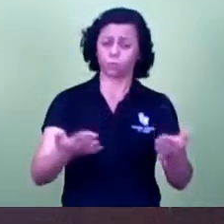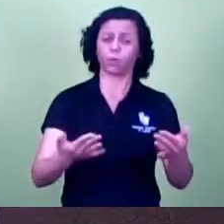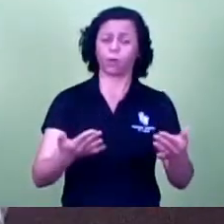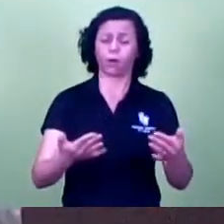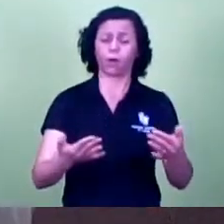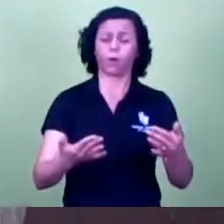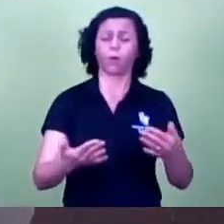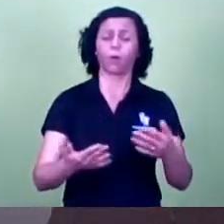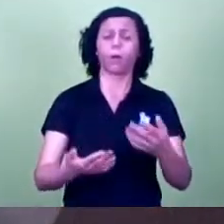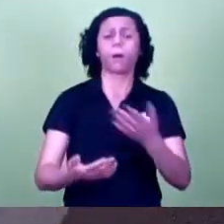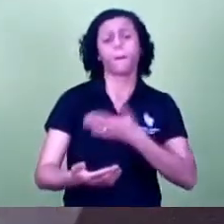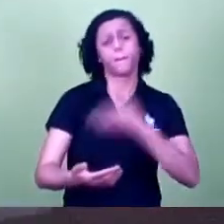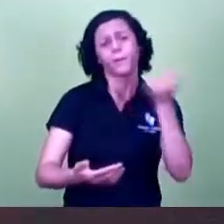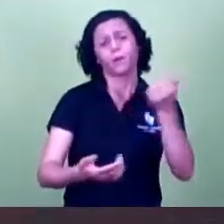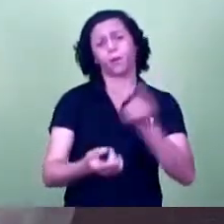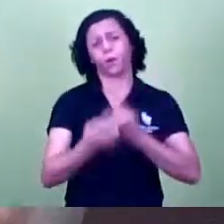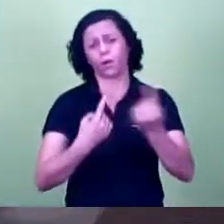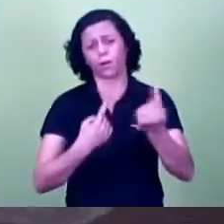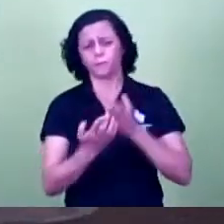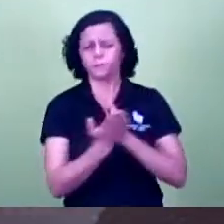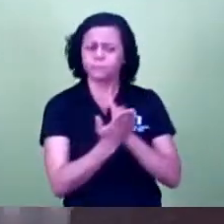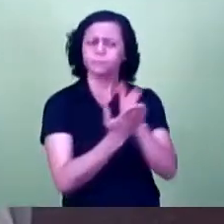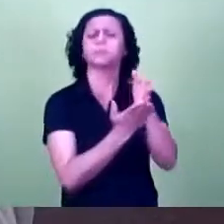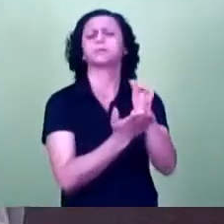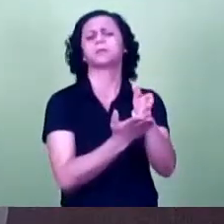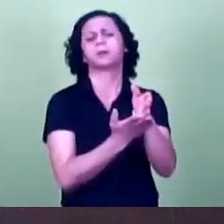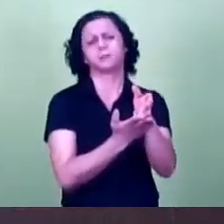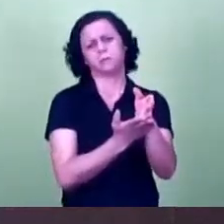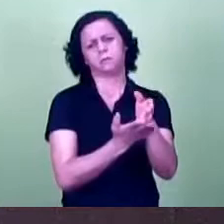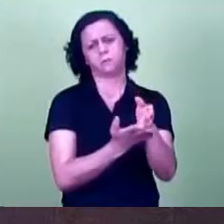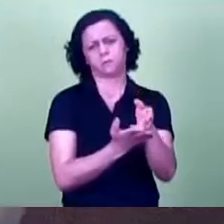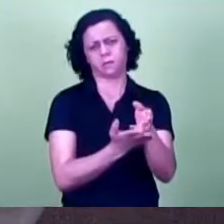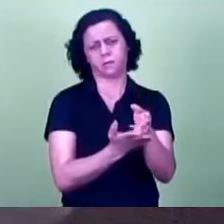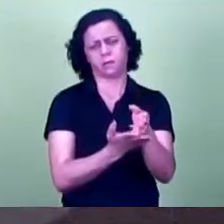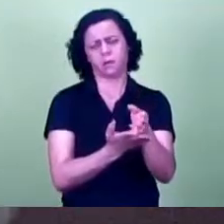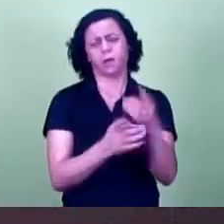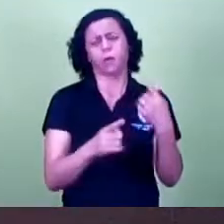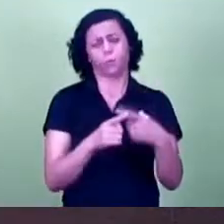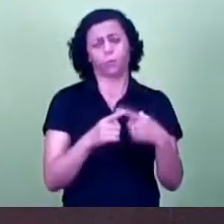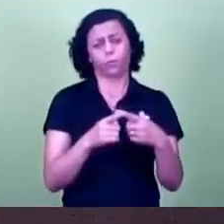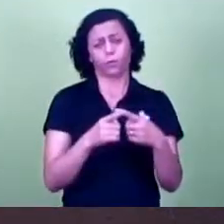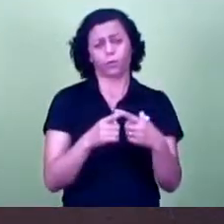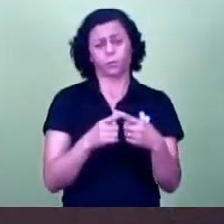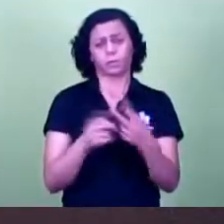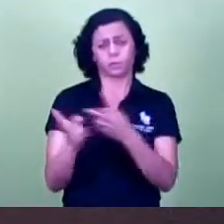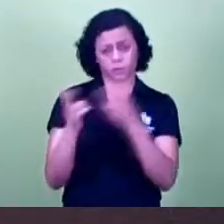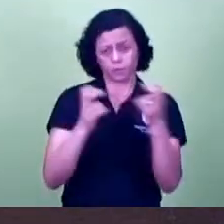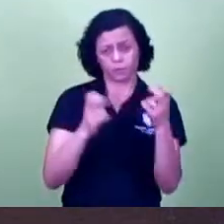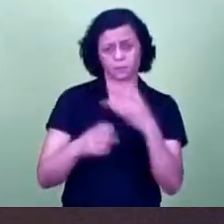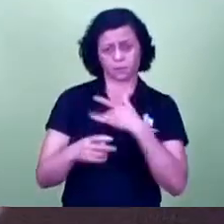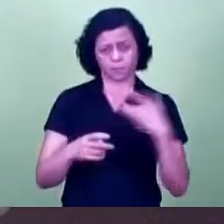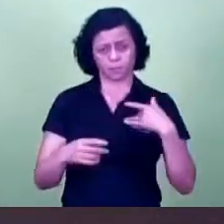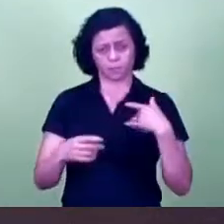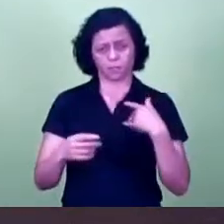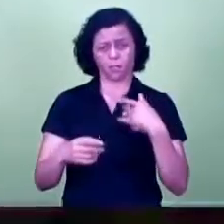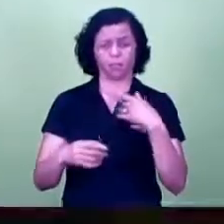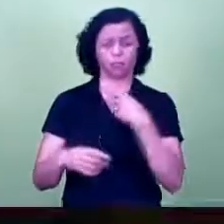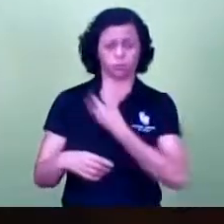caminhos para a gente não piorar, combalir da saúde pública no Brasil, como nós todos já sabemos qual é.